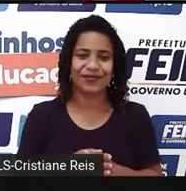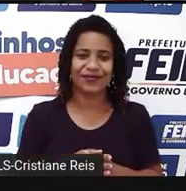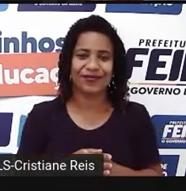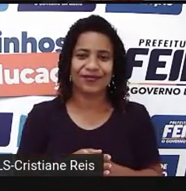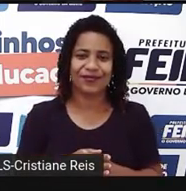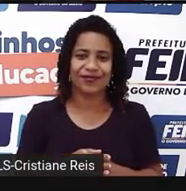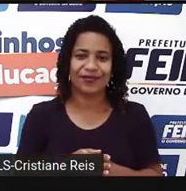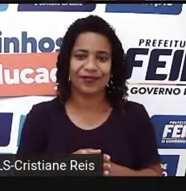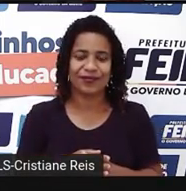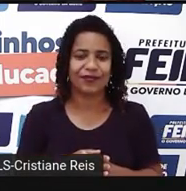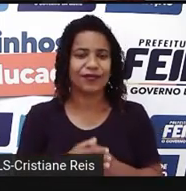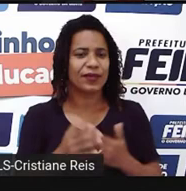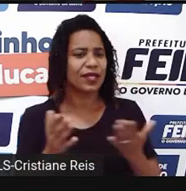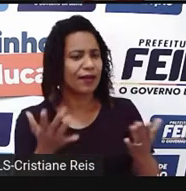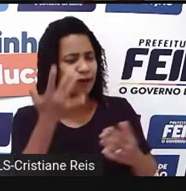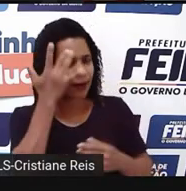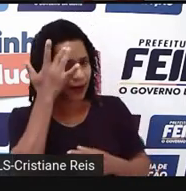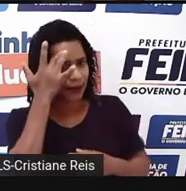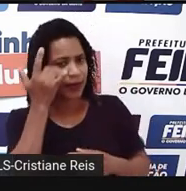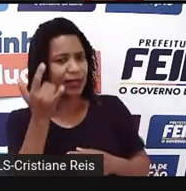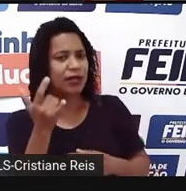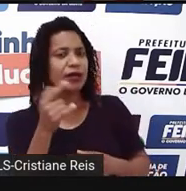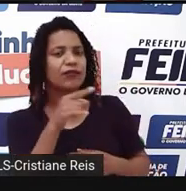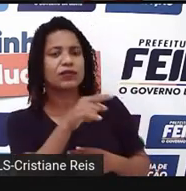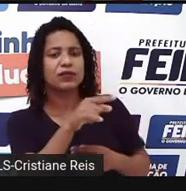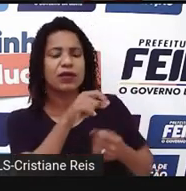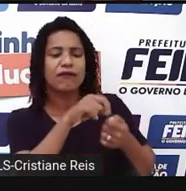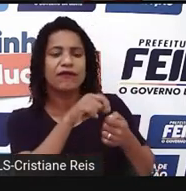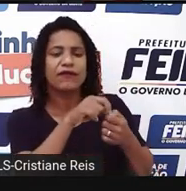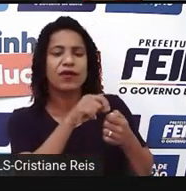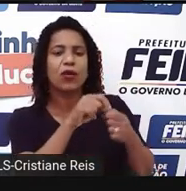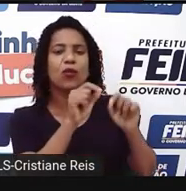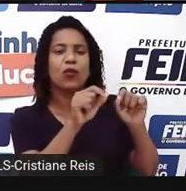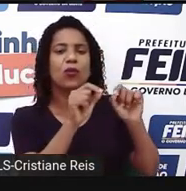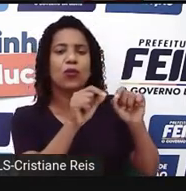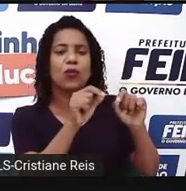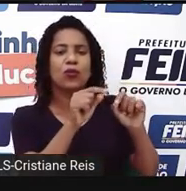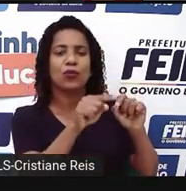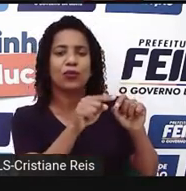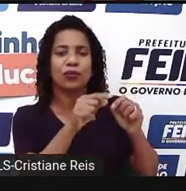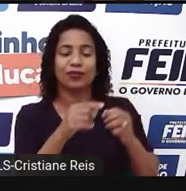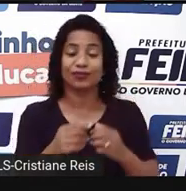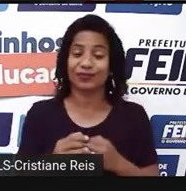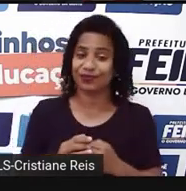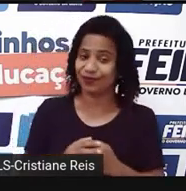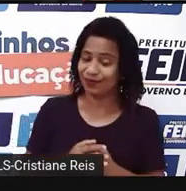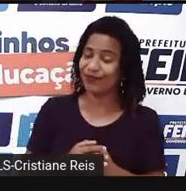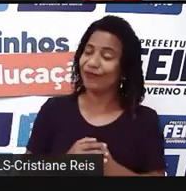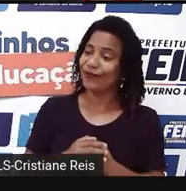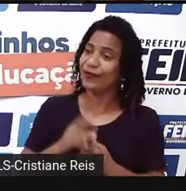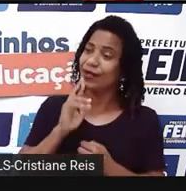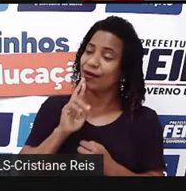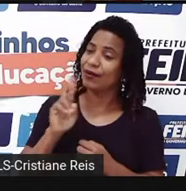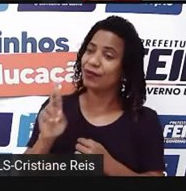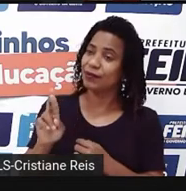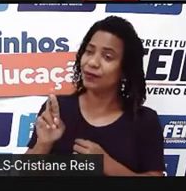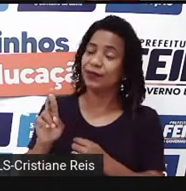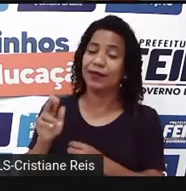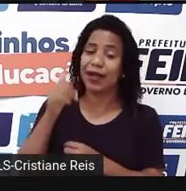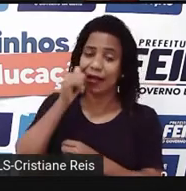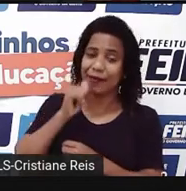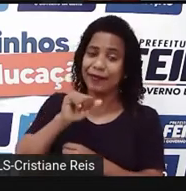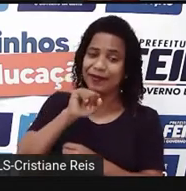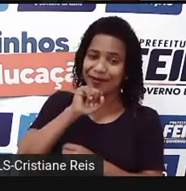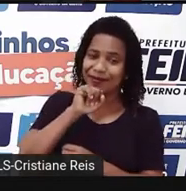O que você vai fazer amanhã? I will help my mom in the homework too. Então, eu ajudarei minha mãe